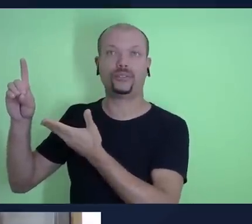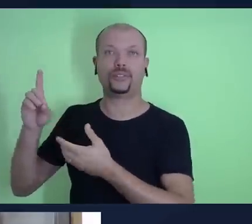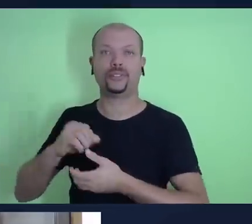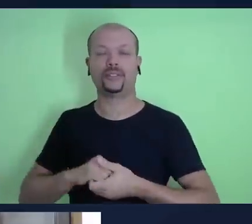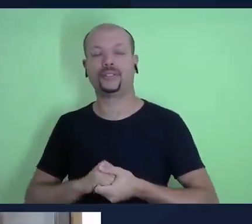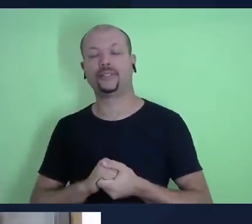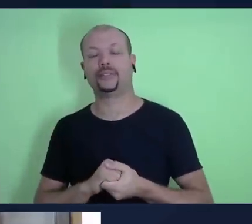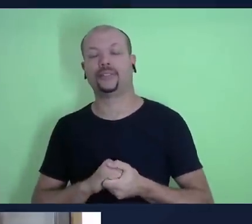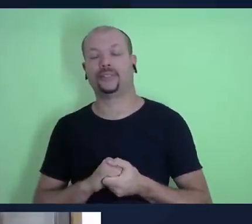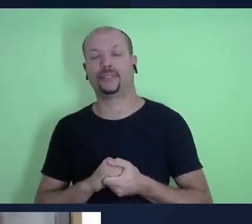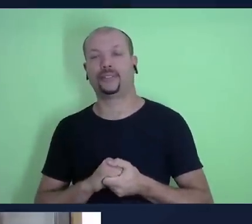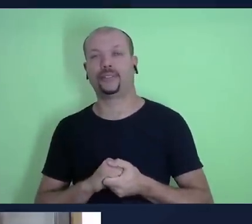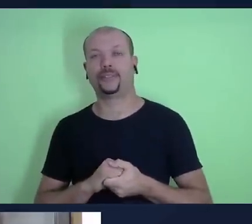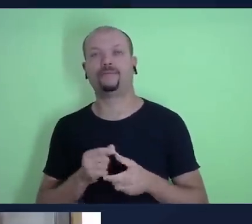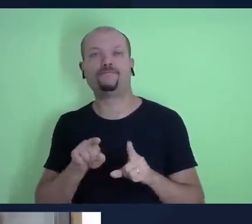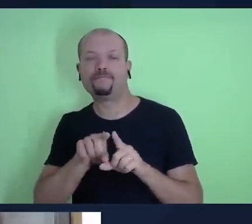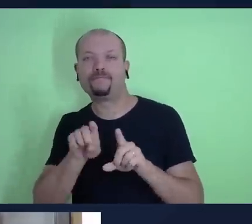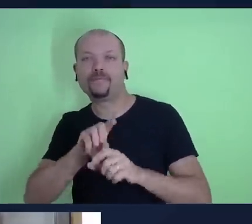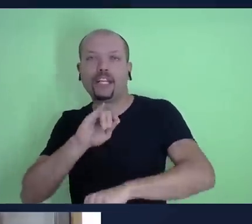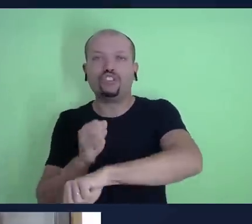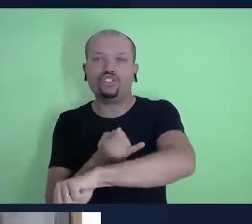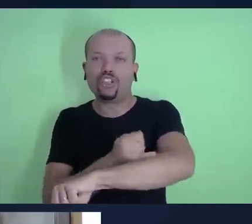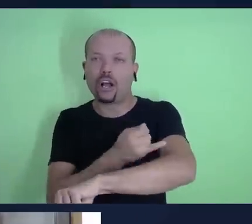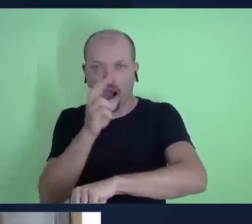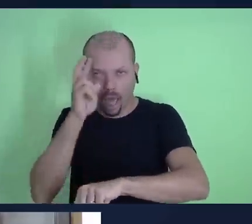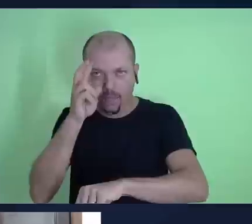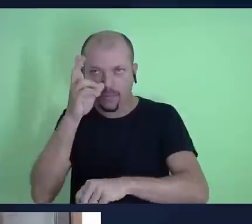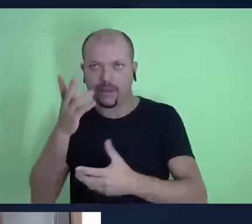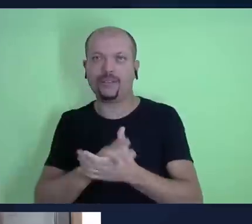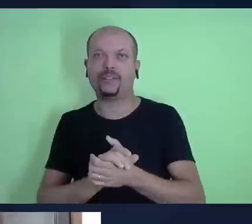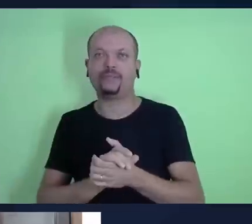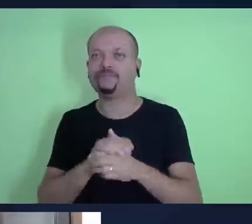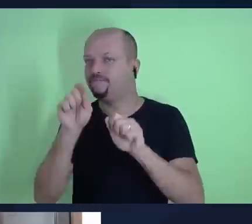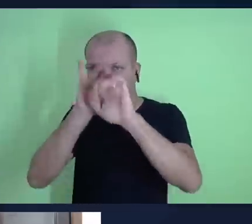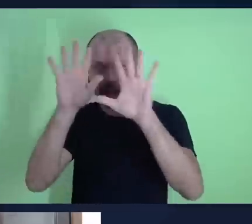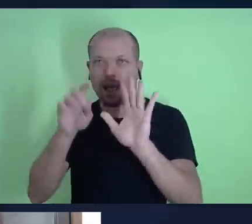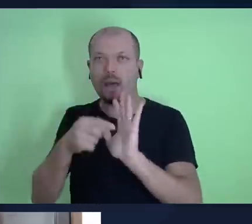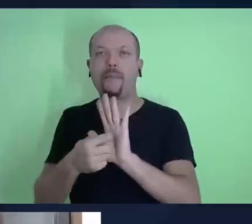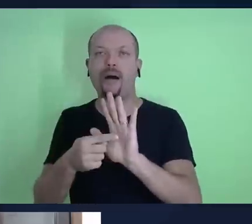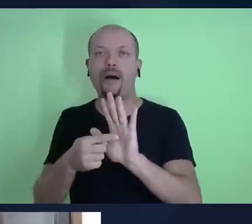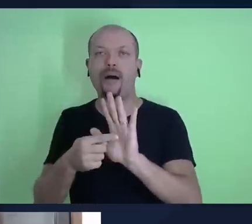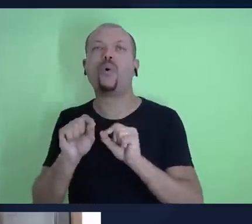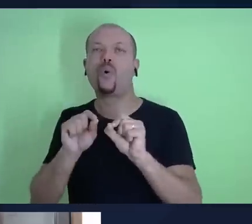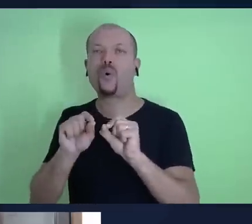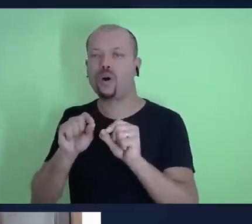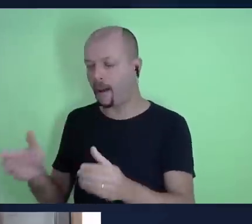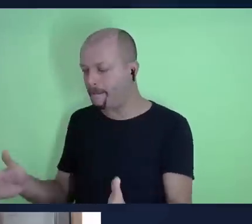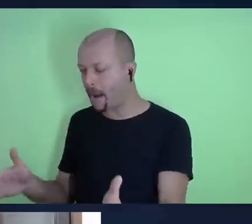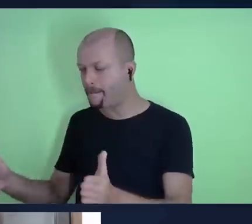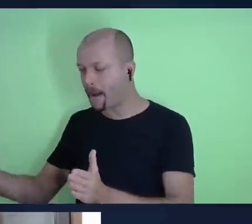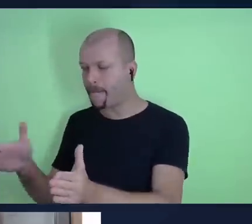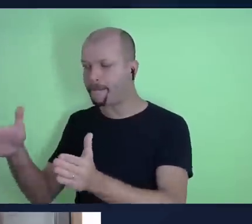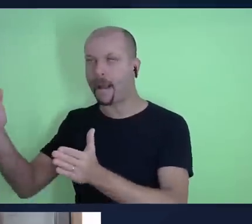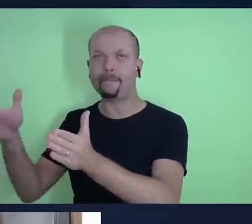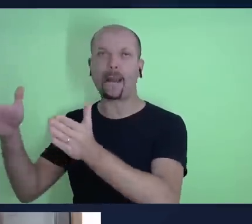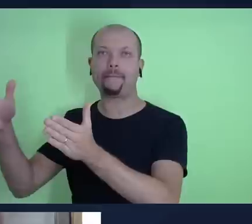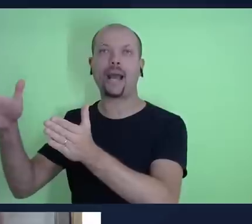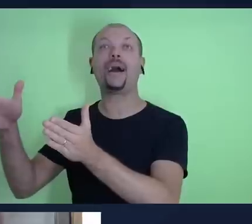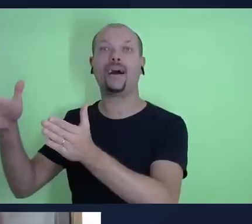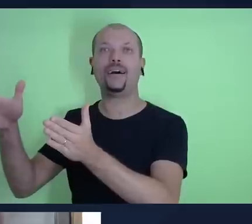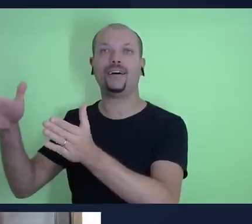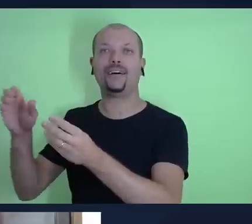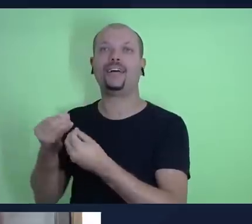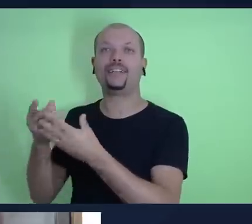assim como Jacó. Jacó deixou muito claro ali que Ele, ao devolver o dízimo,